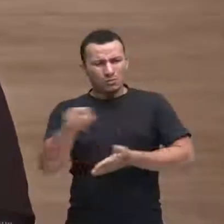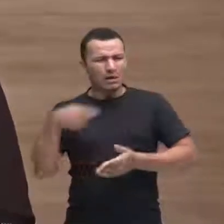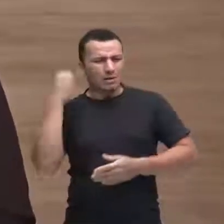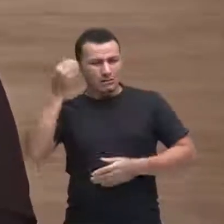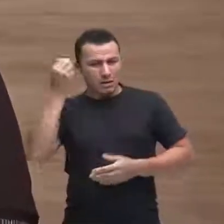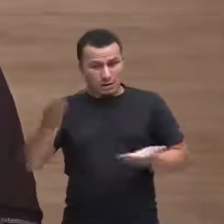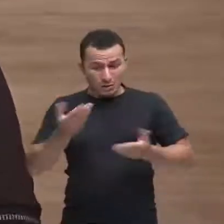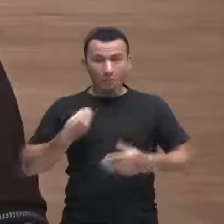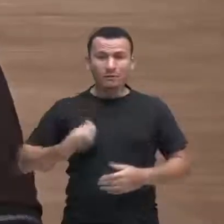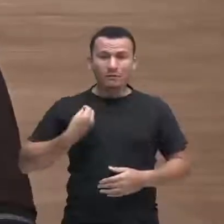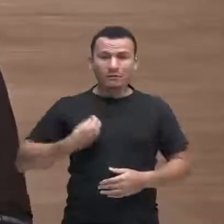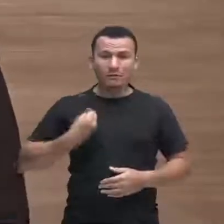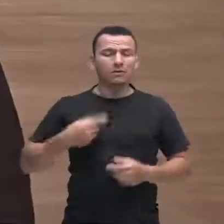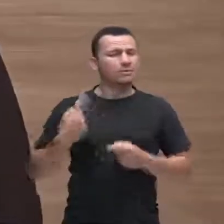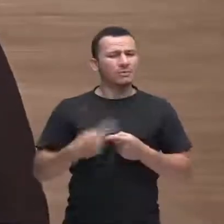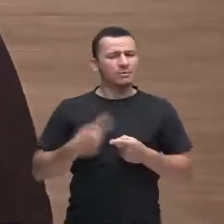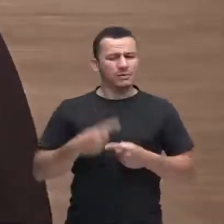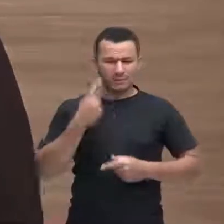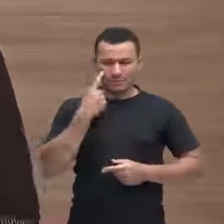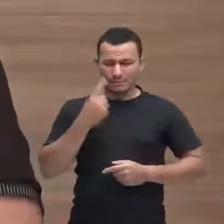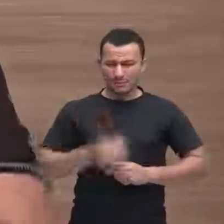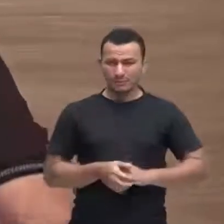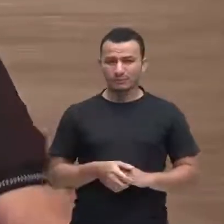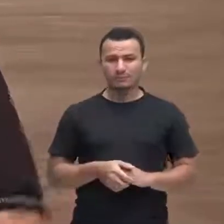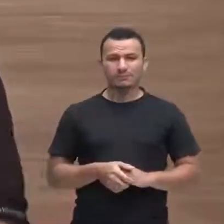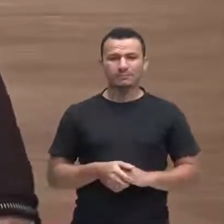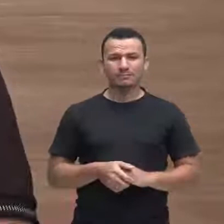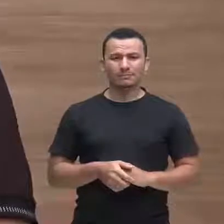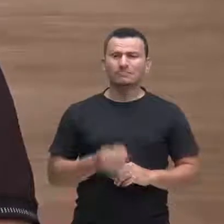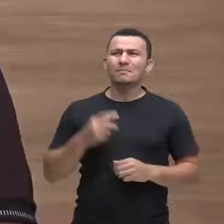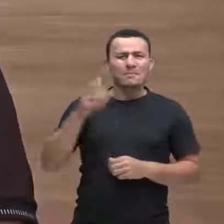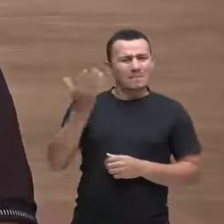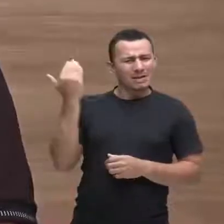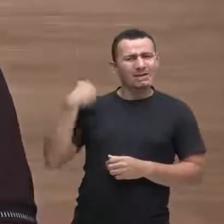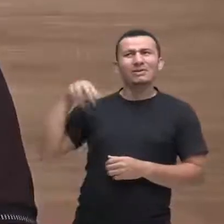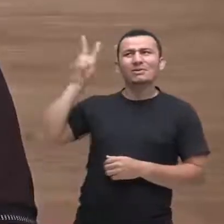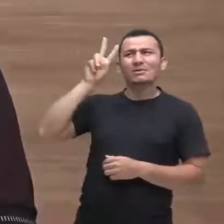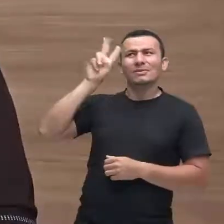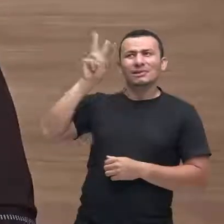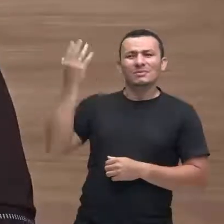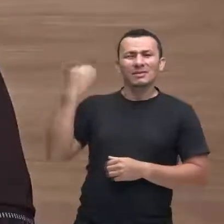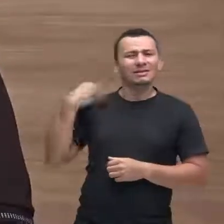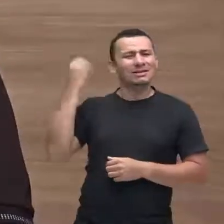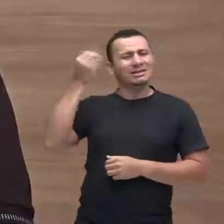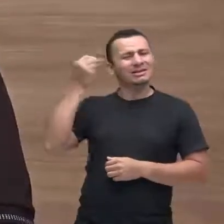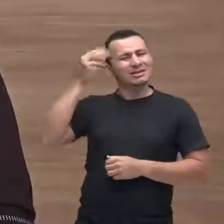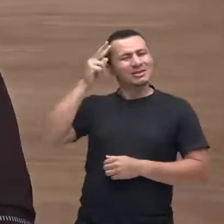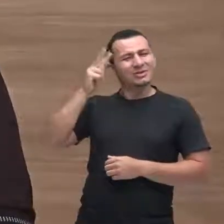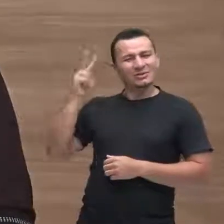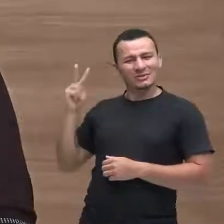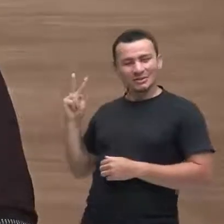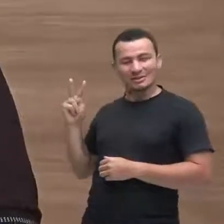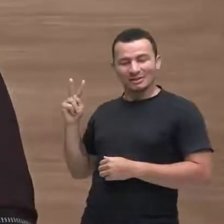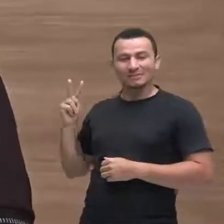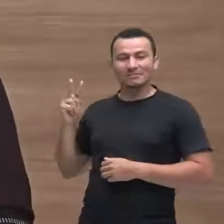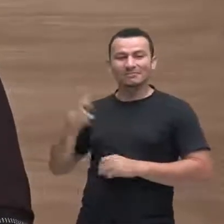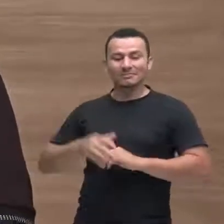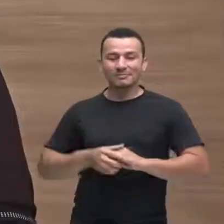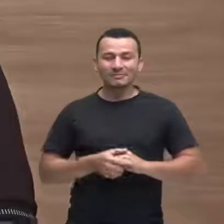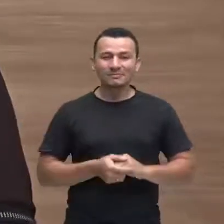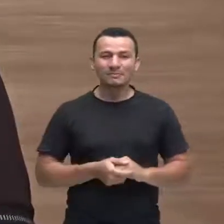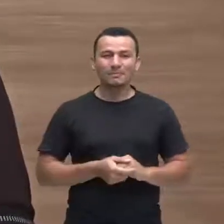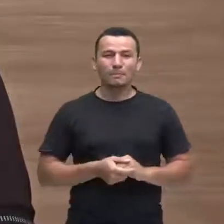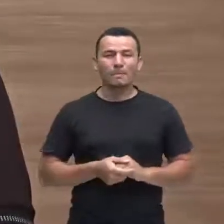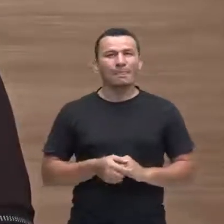não é? porque é o seguinte eu lembro muito de algumas situações e aí por exemplo